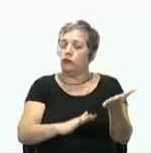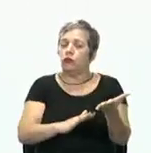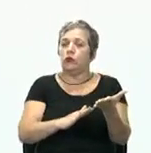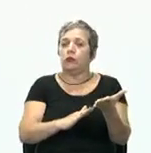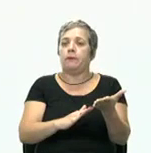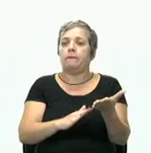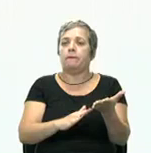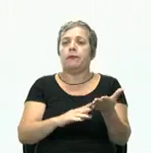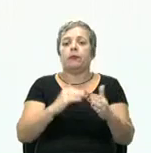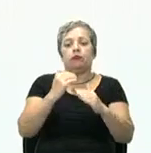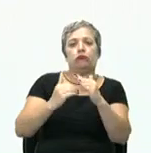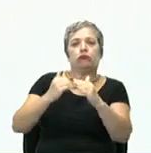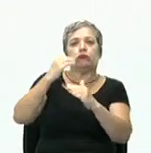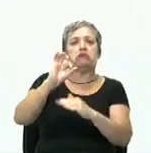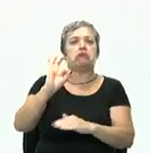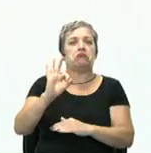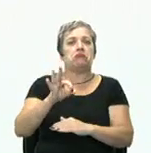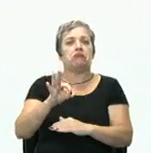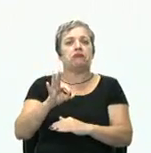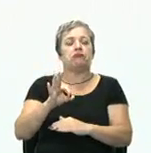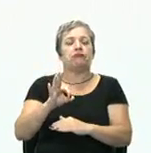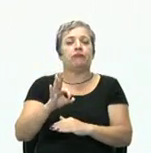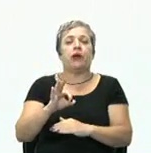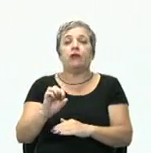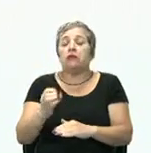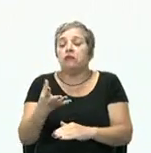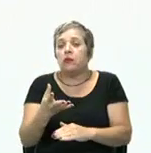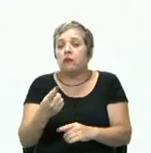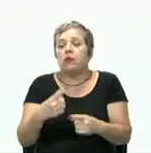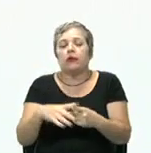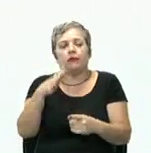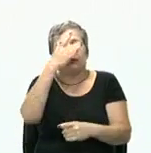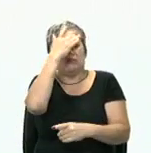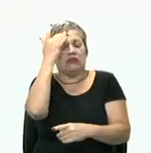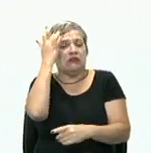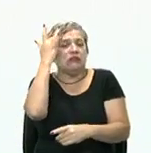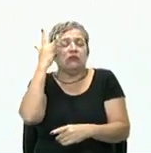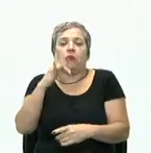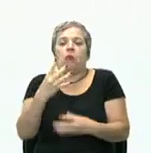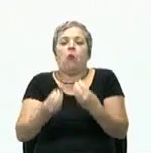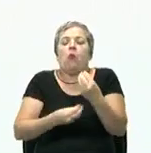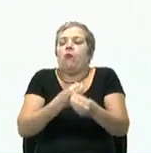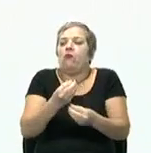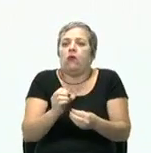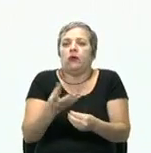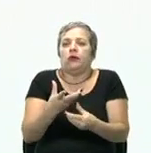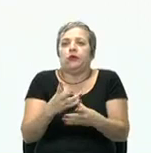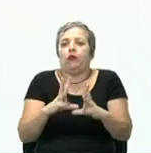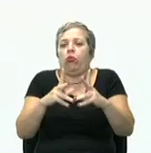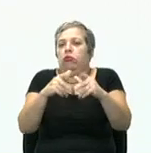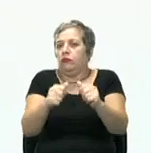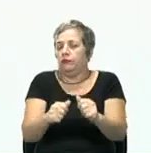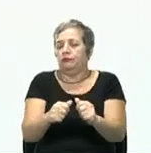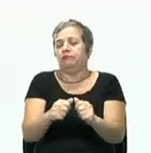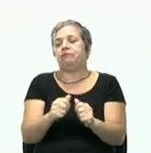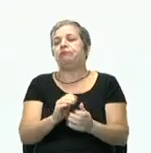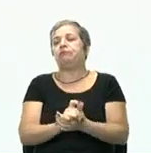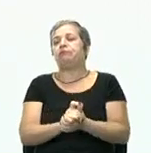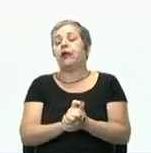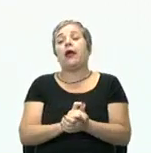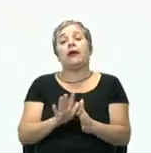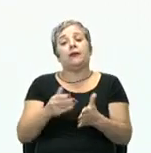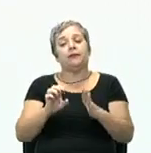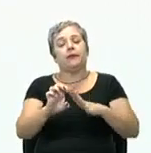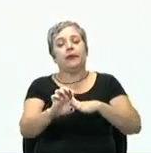hierarquia pré-determinada. Isso não está acontecendo, as pessoas não sabem como lidar com tudo isso. A